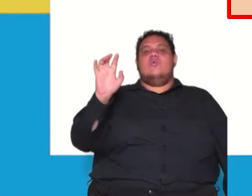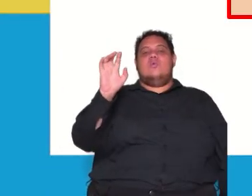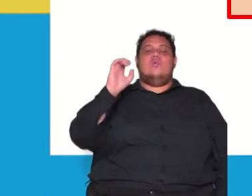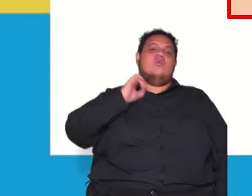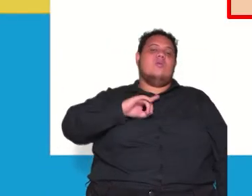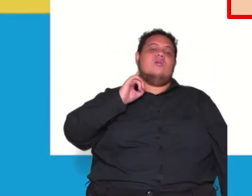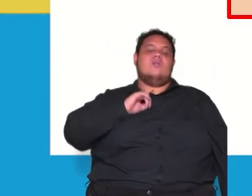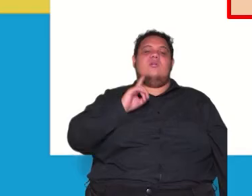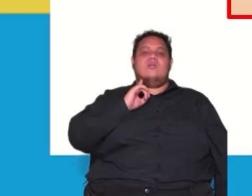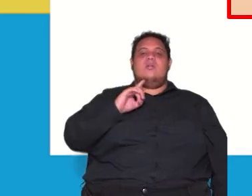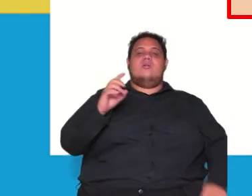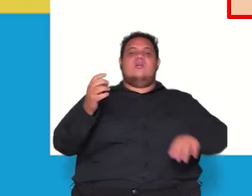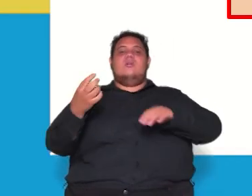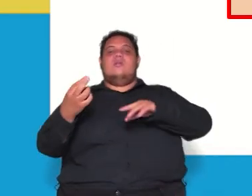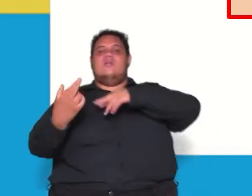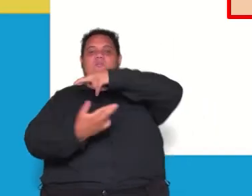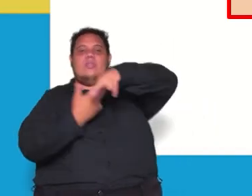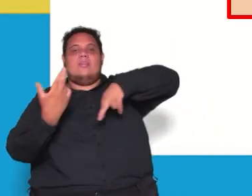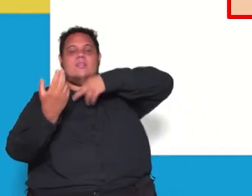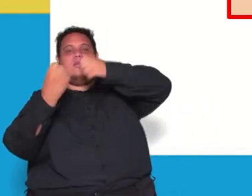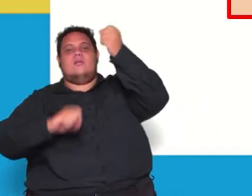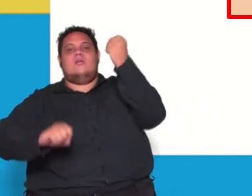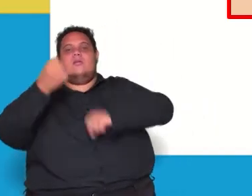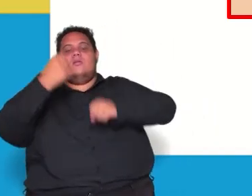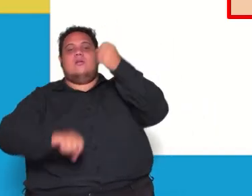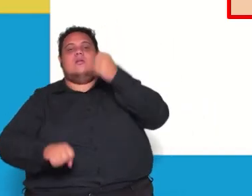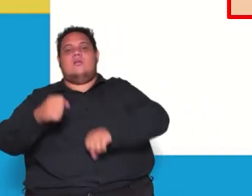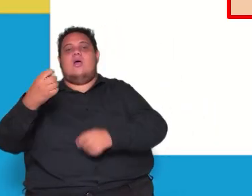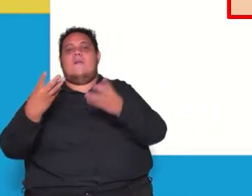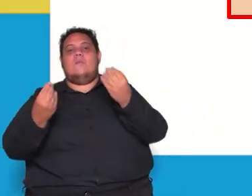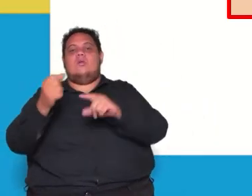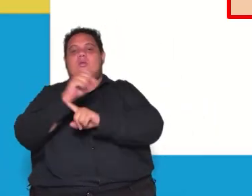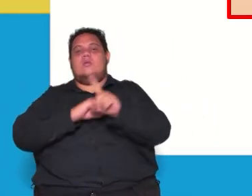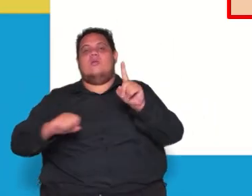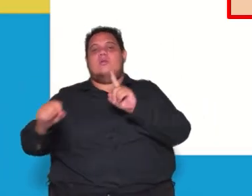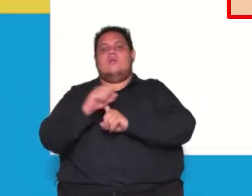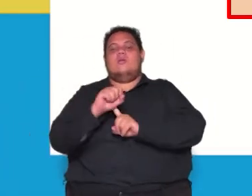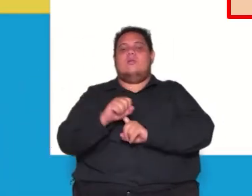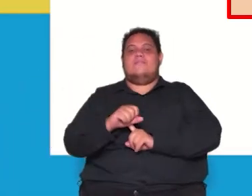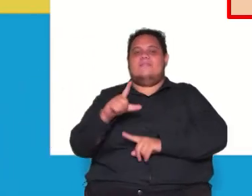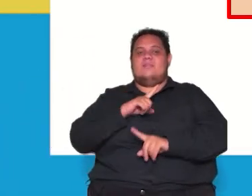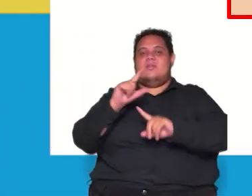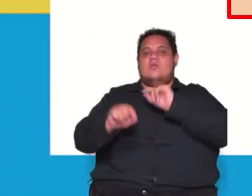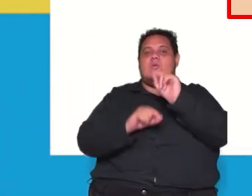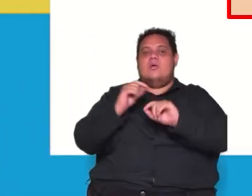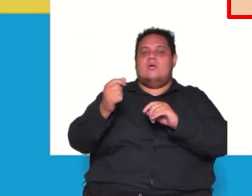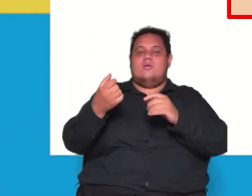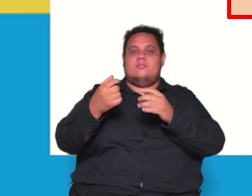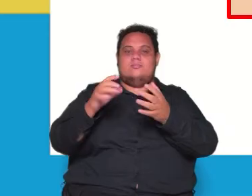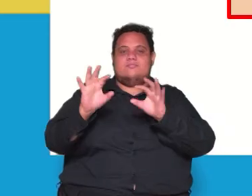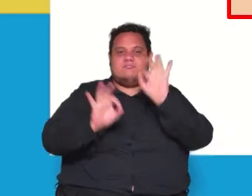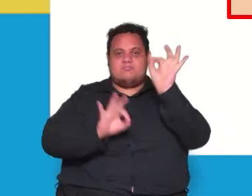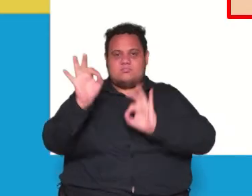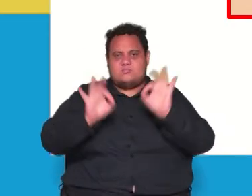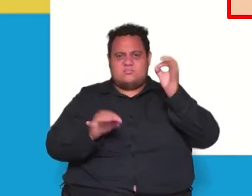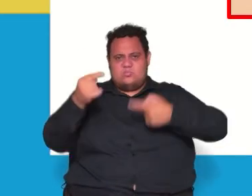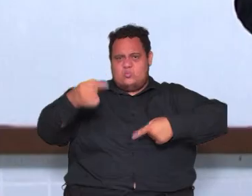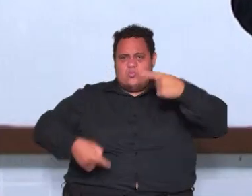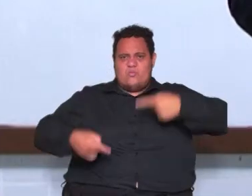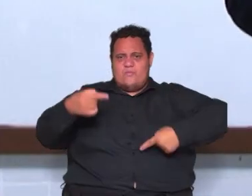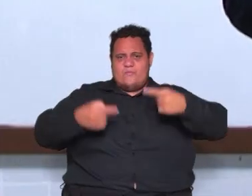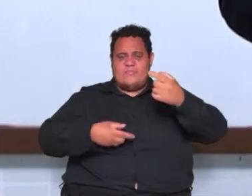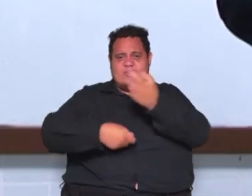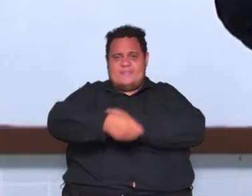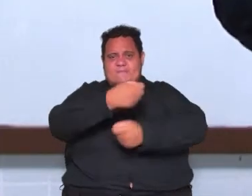base do pensamento contemporâneo em muitas sociedades ocidentais no que diz respeito a organização política econômica e social